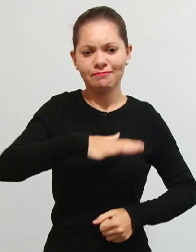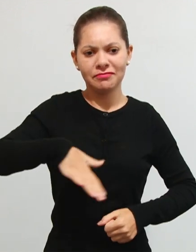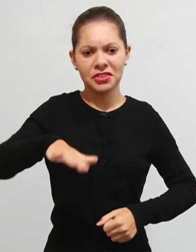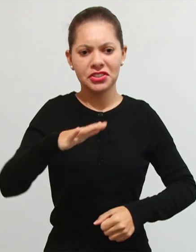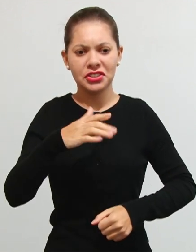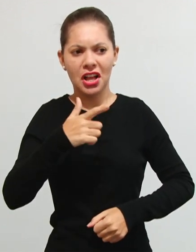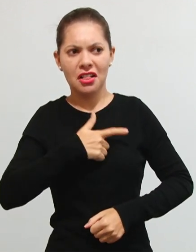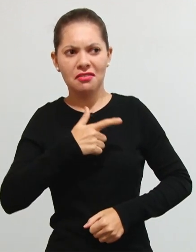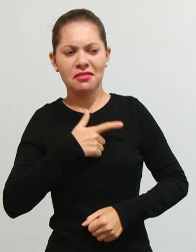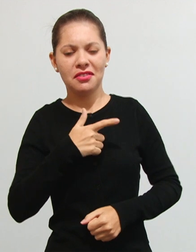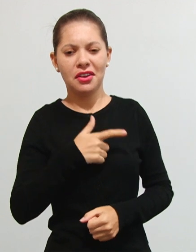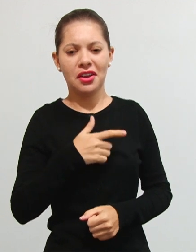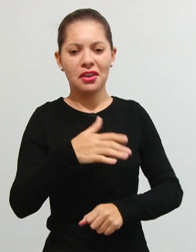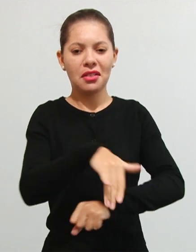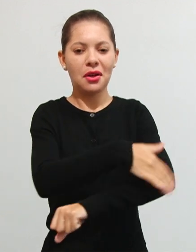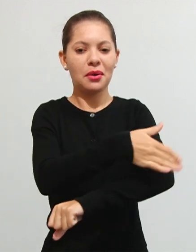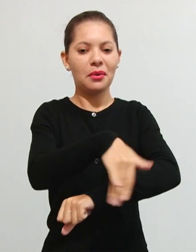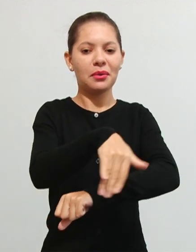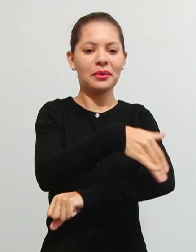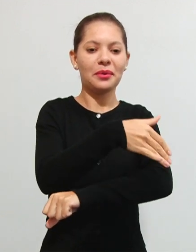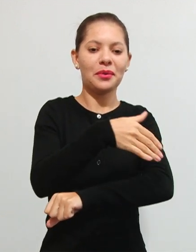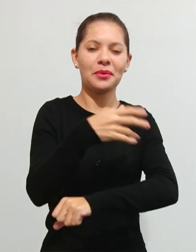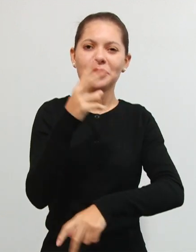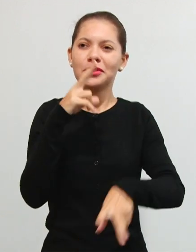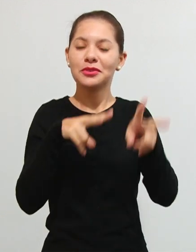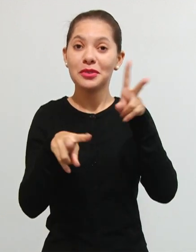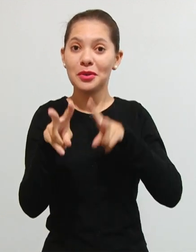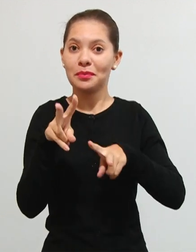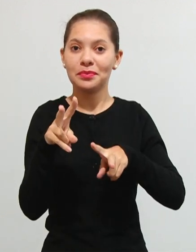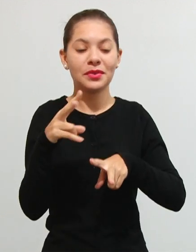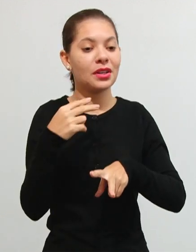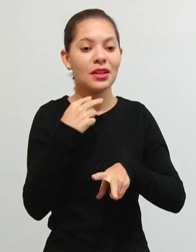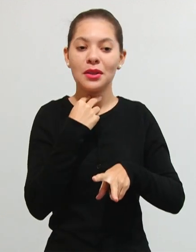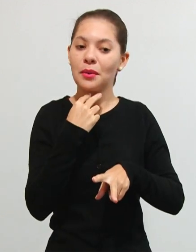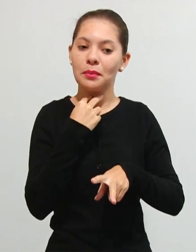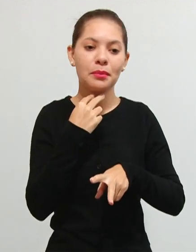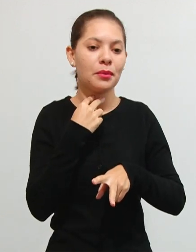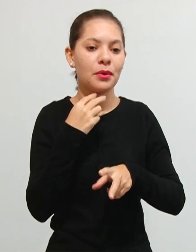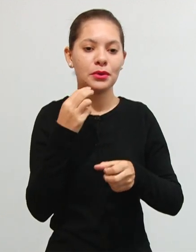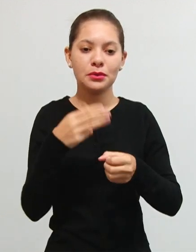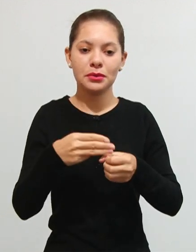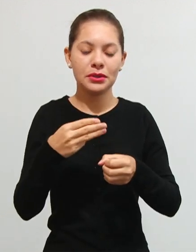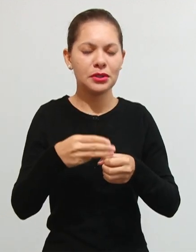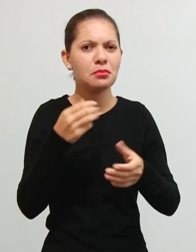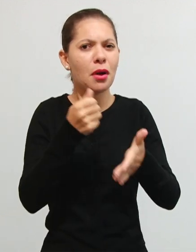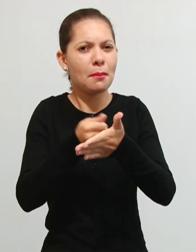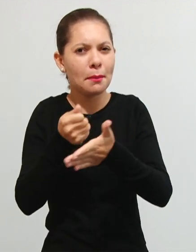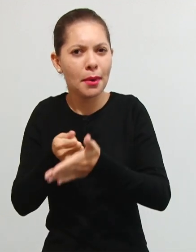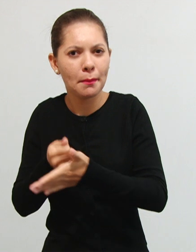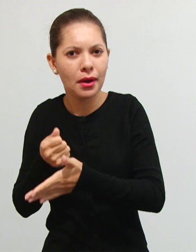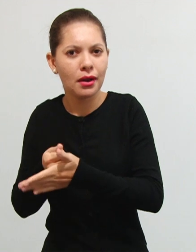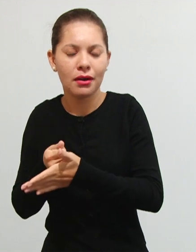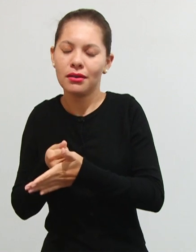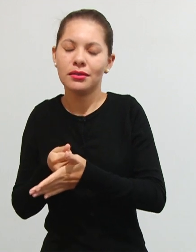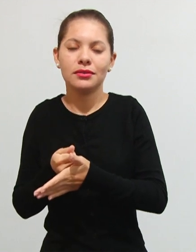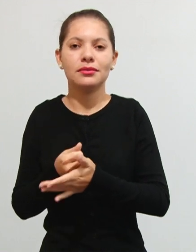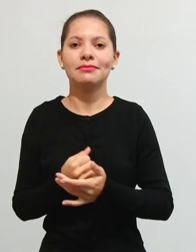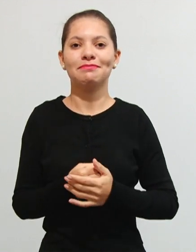a operação tapa-buracos que a gente vê acontecendo. Não pode o município fazer a cobrança dessa taxa,